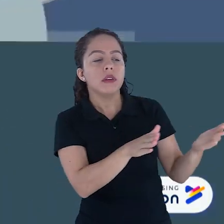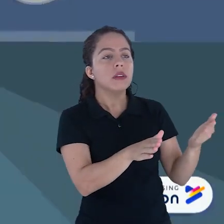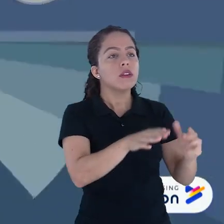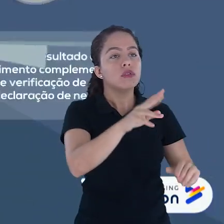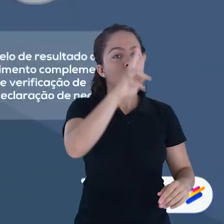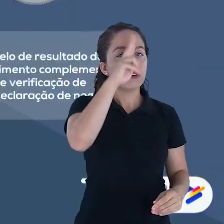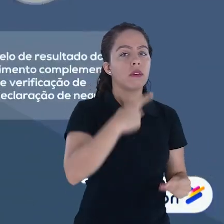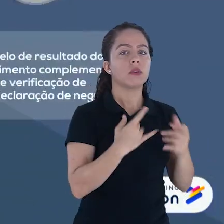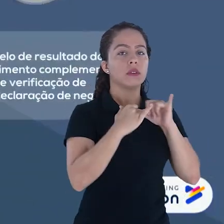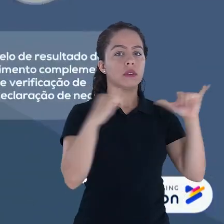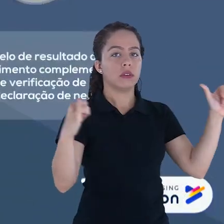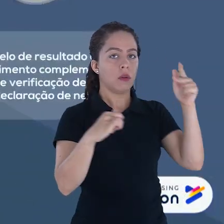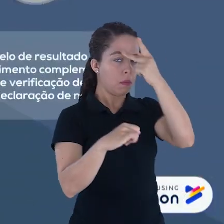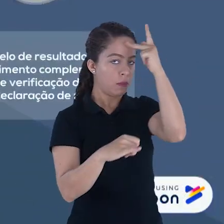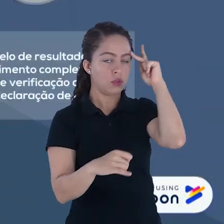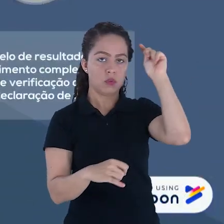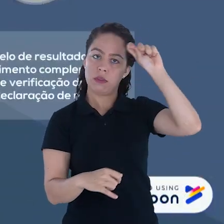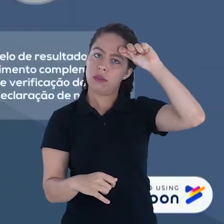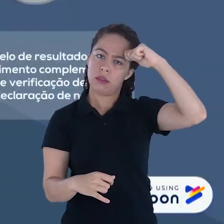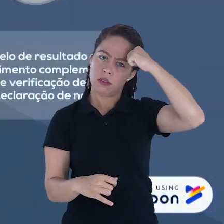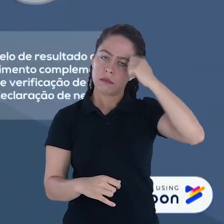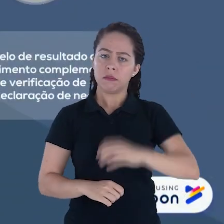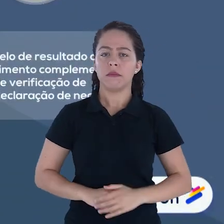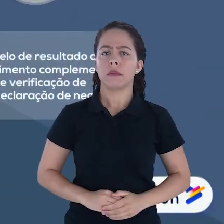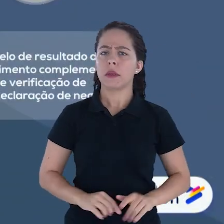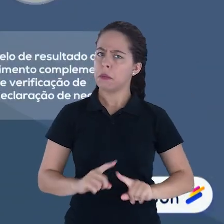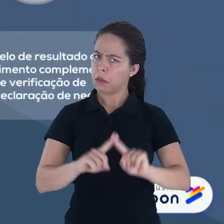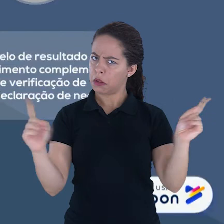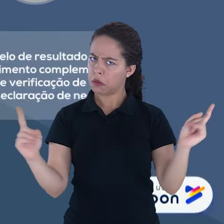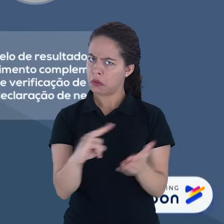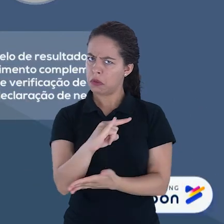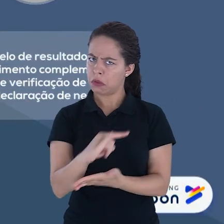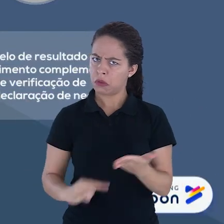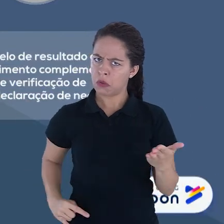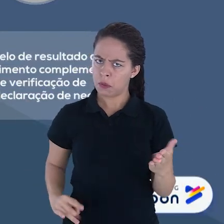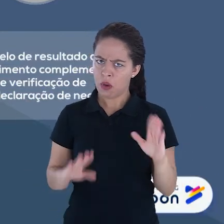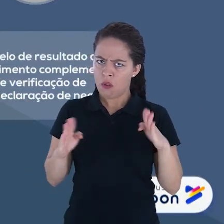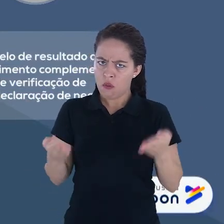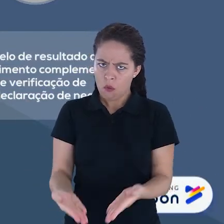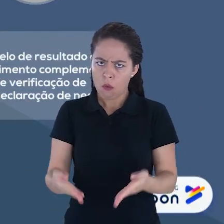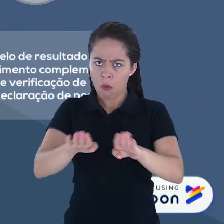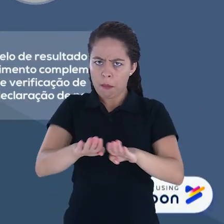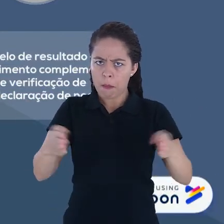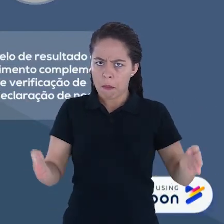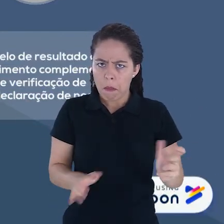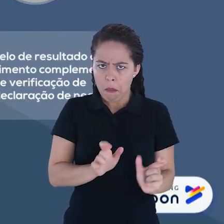Modelo de Resultado do Procedimento Complementar de Verificação de Autodeclaração de Negros